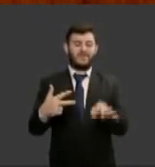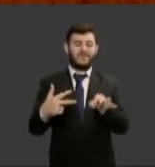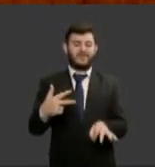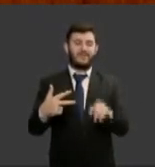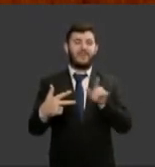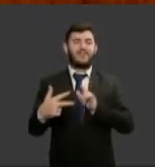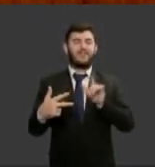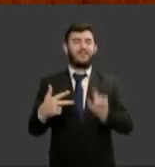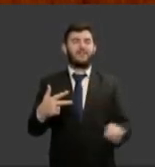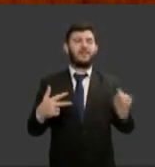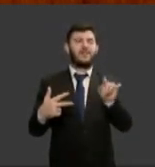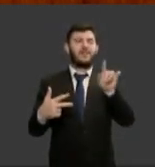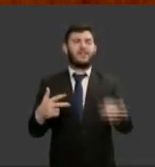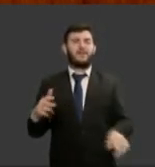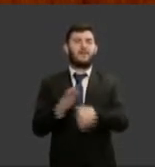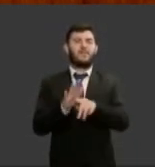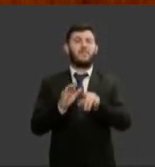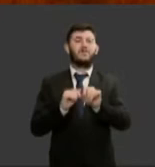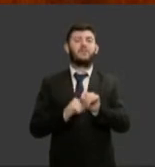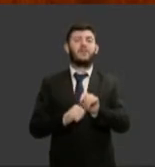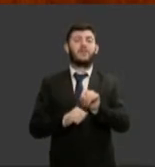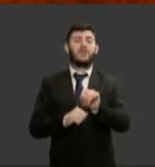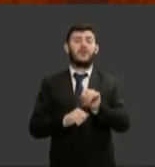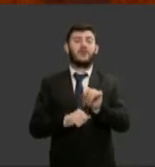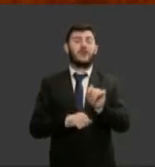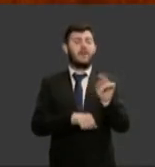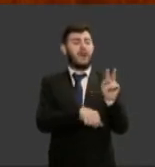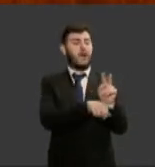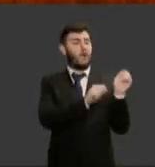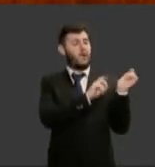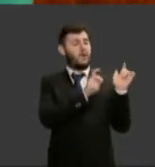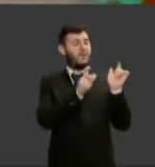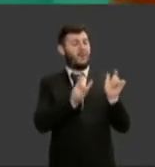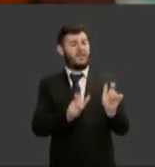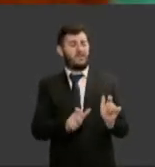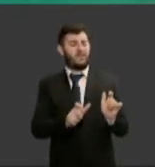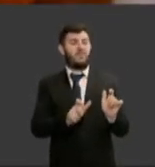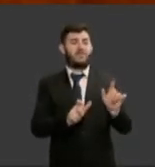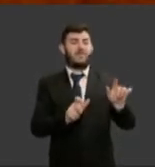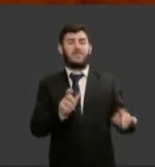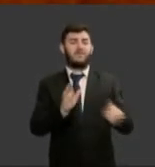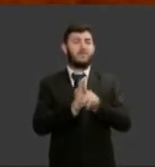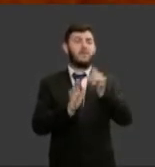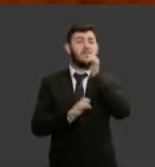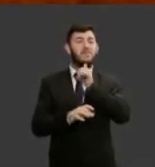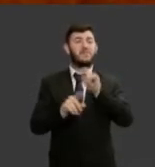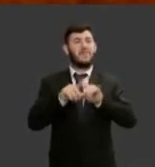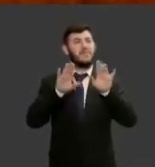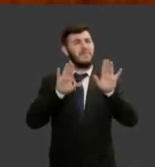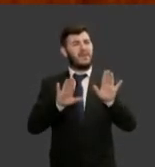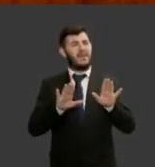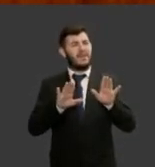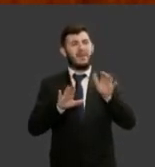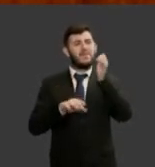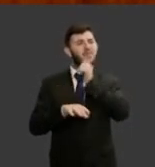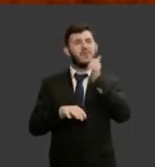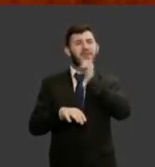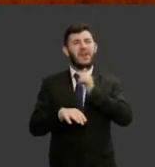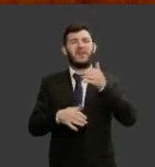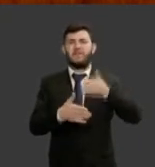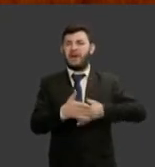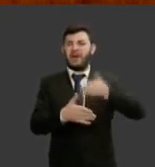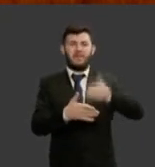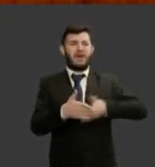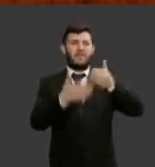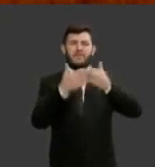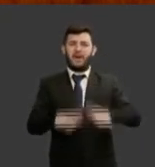tradição e ao conservadorismo das mulheres e as mulheres vem rompendo antigas barreiras a doze magistradas no